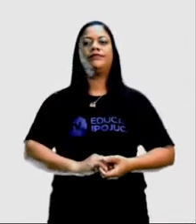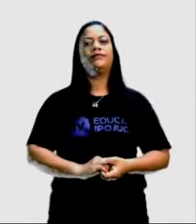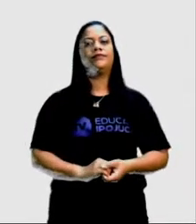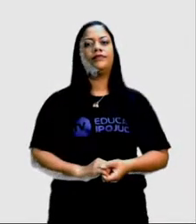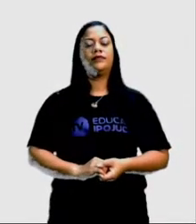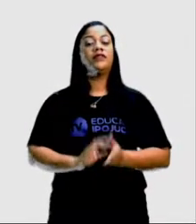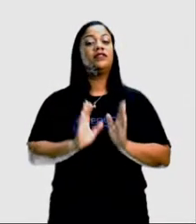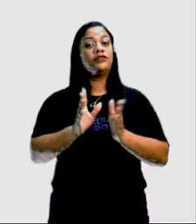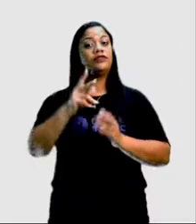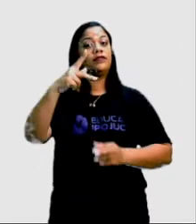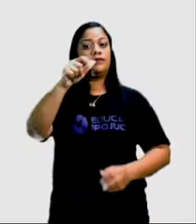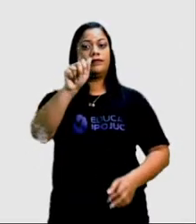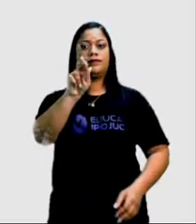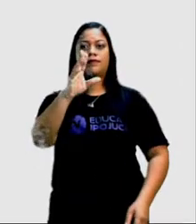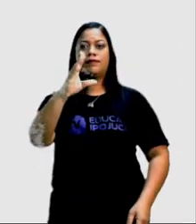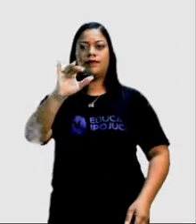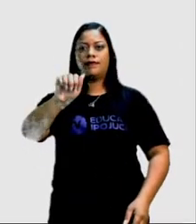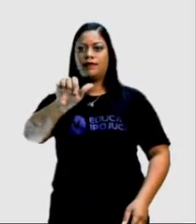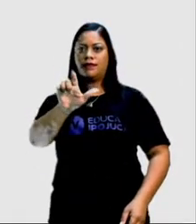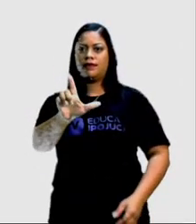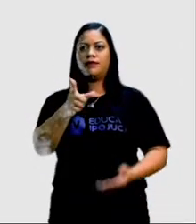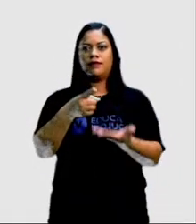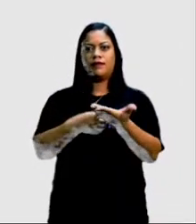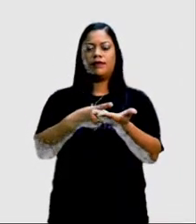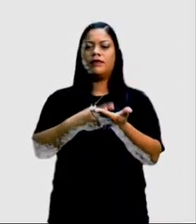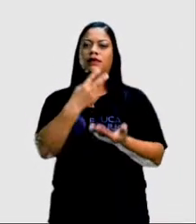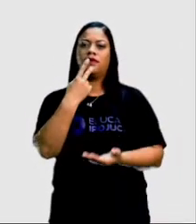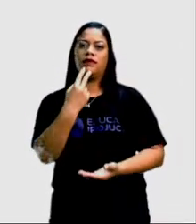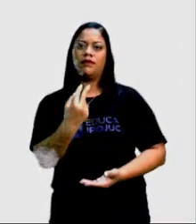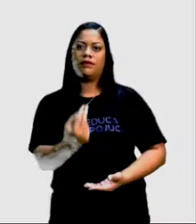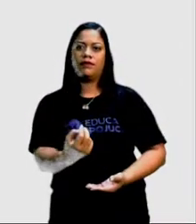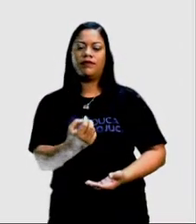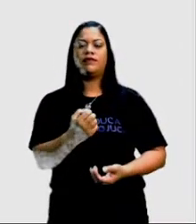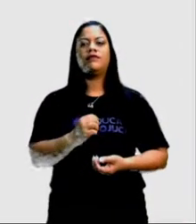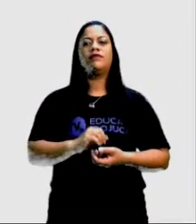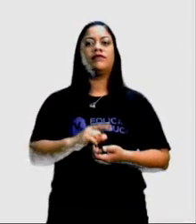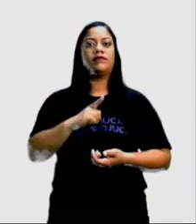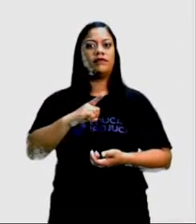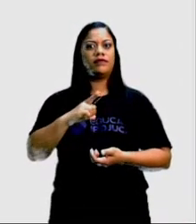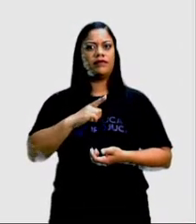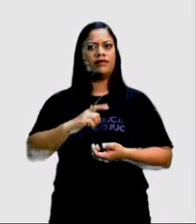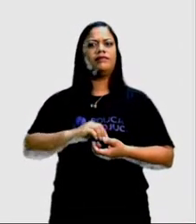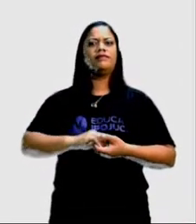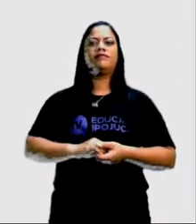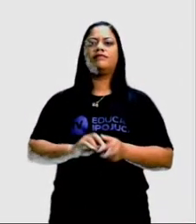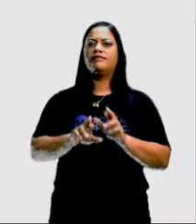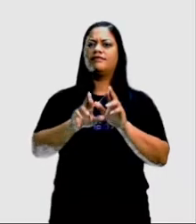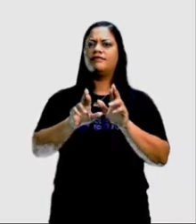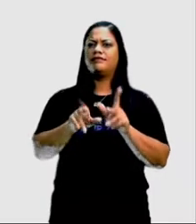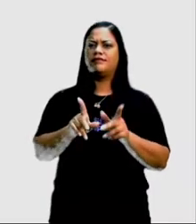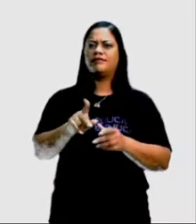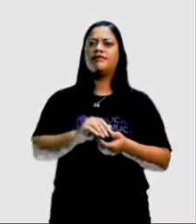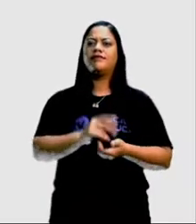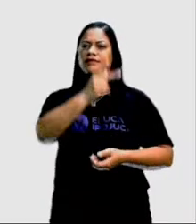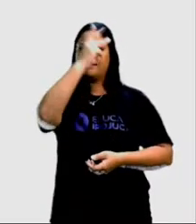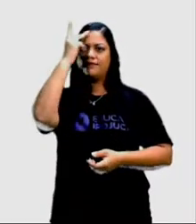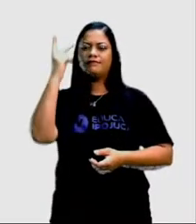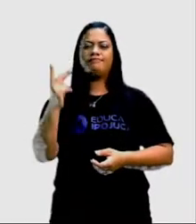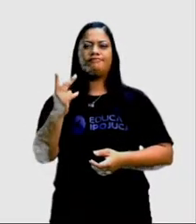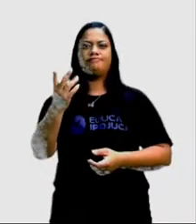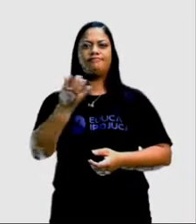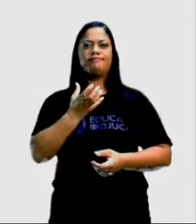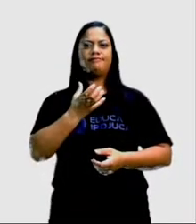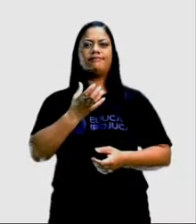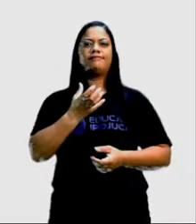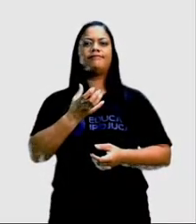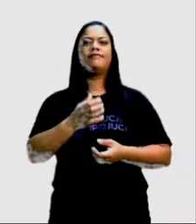Já parcial é uma marca linguística que traz a qualidade de quem toma partido